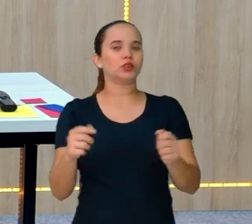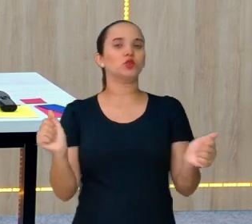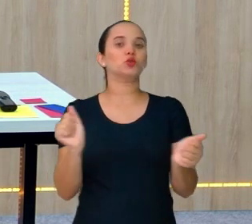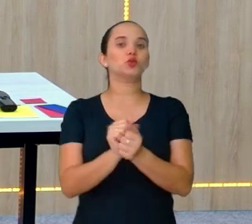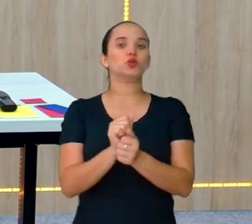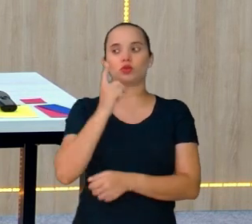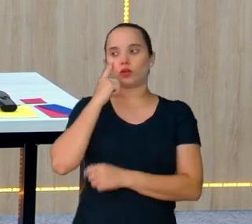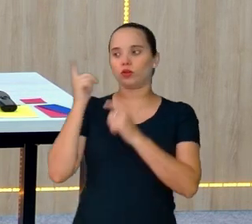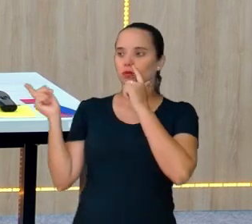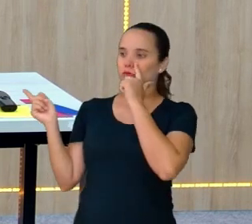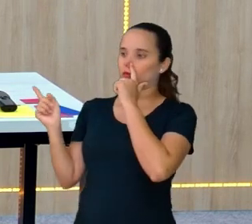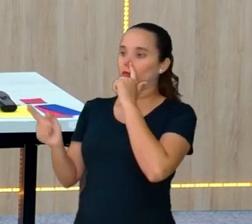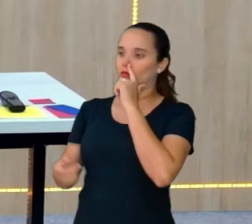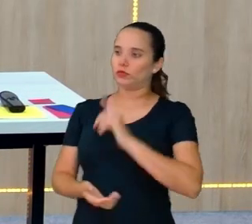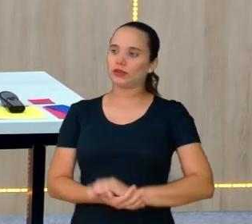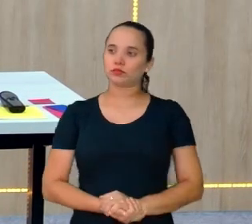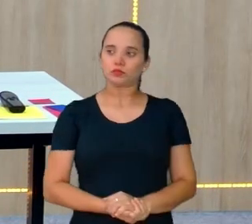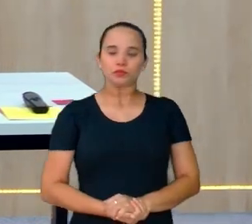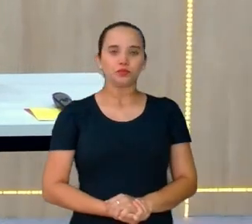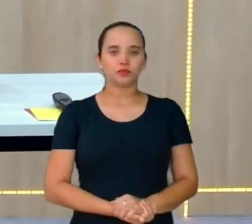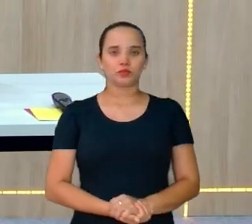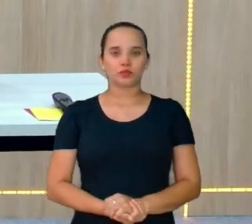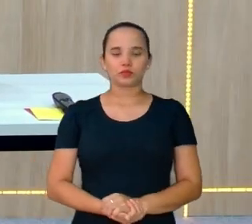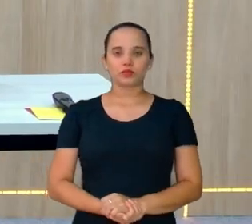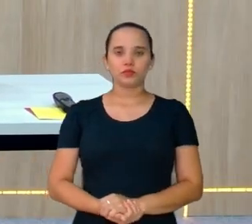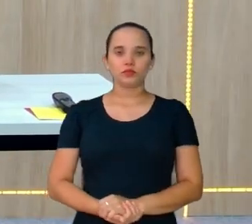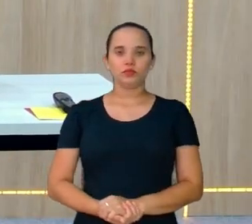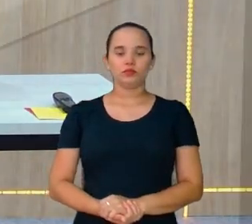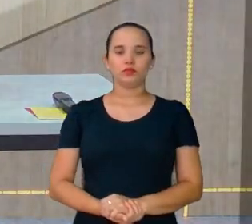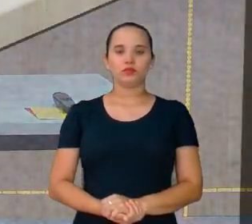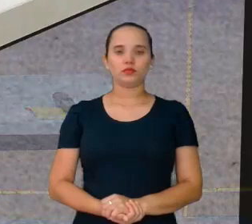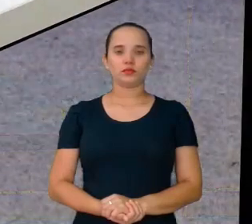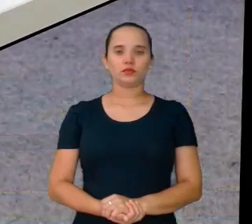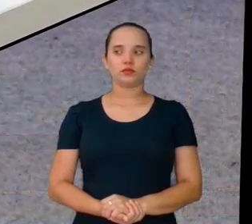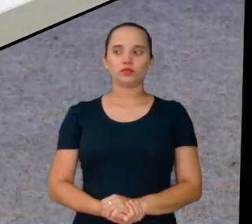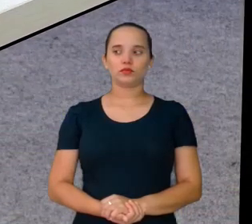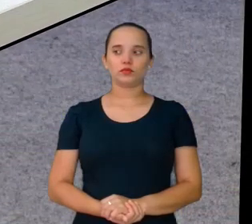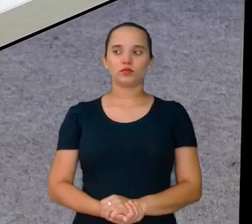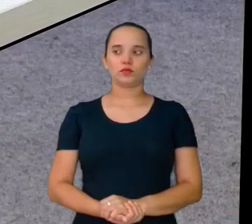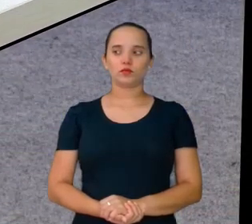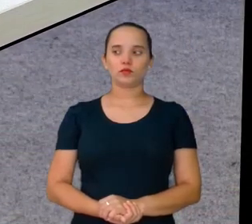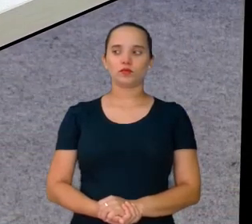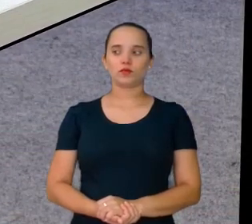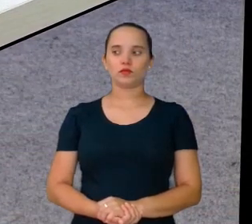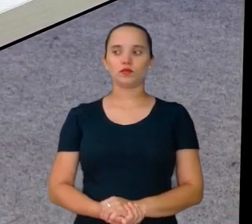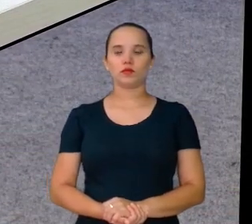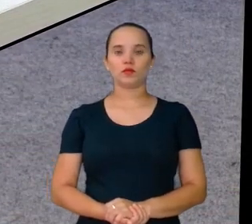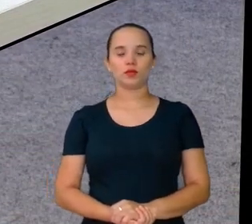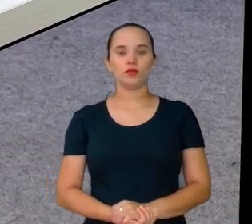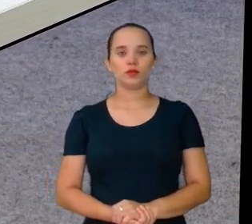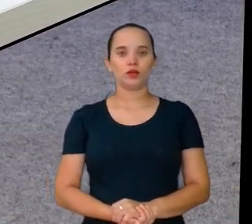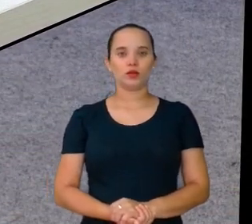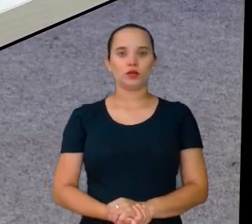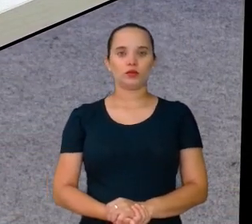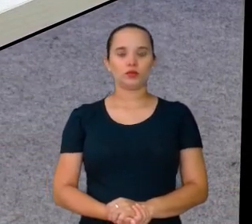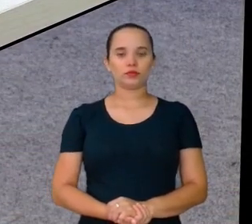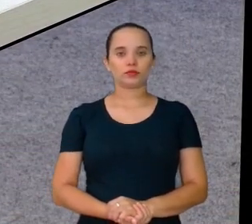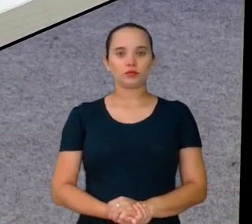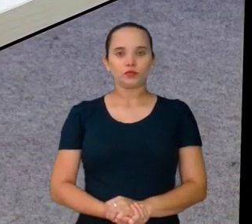1, 2, 3, 4, 5, 6, 7, 8, 9, 10,